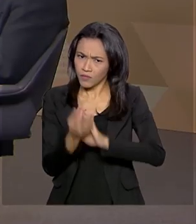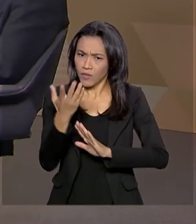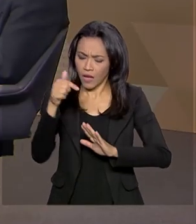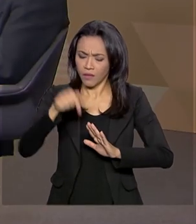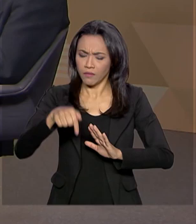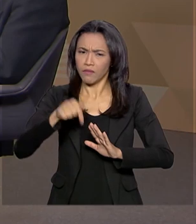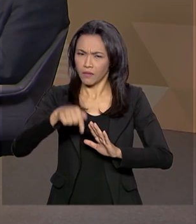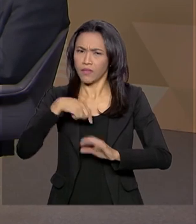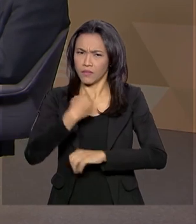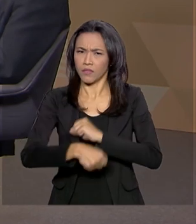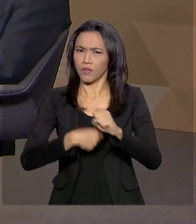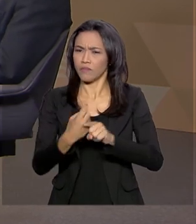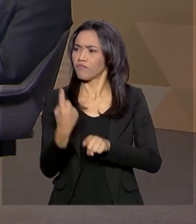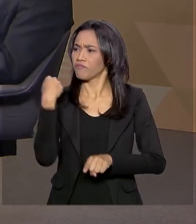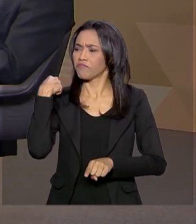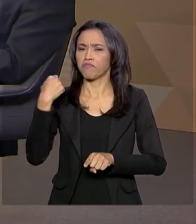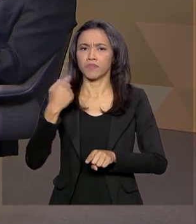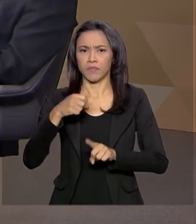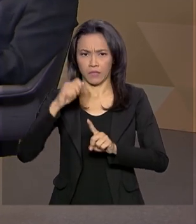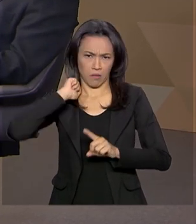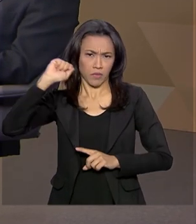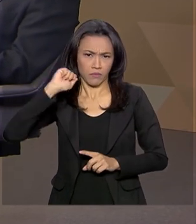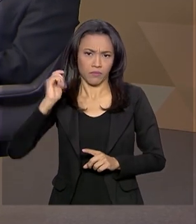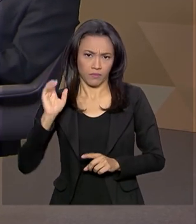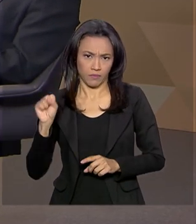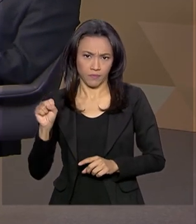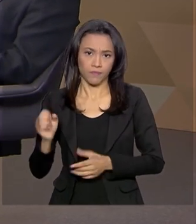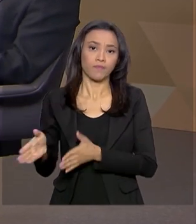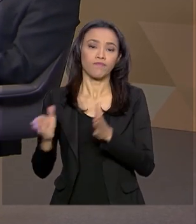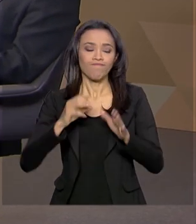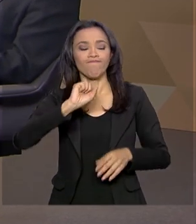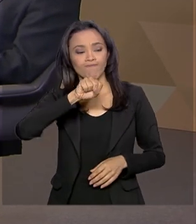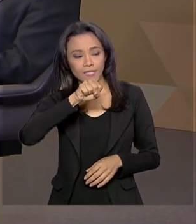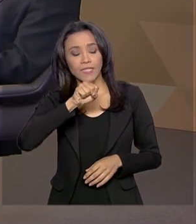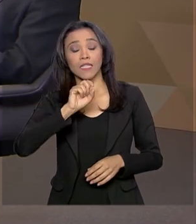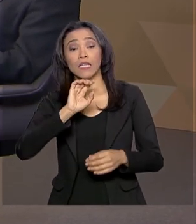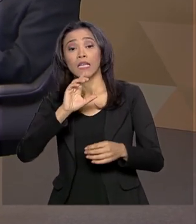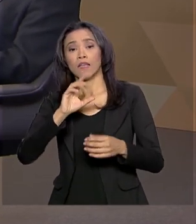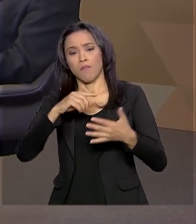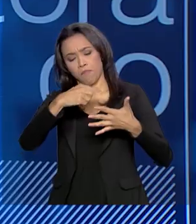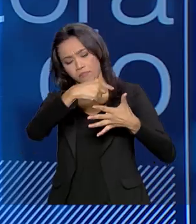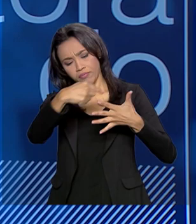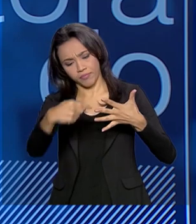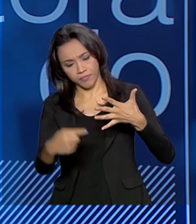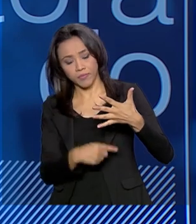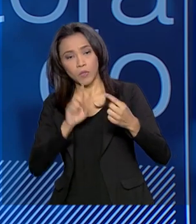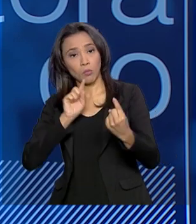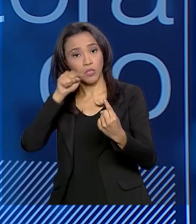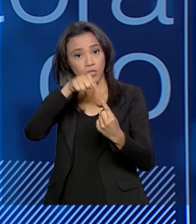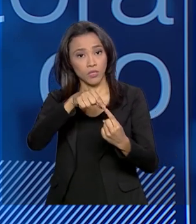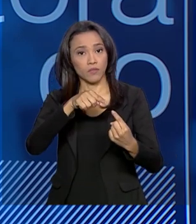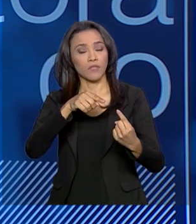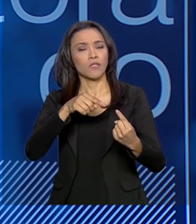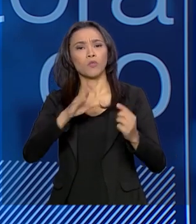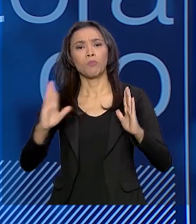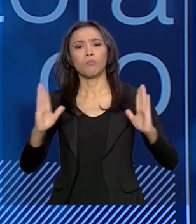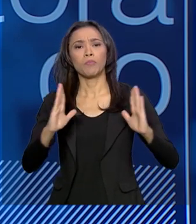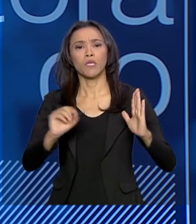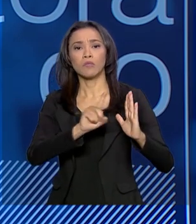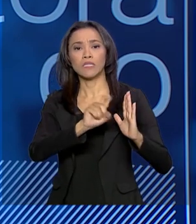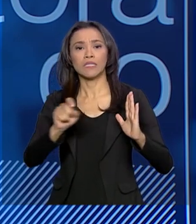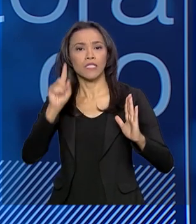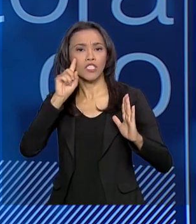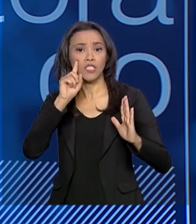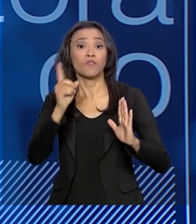abril, se não me engano, foi lançado? Isso. Dentro das metas do governo Bolsonaro, dos 100 dias, foi estabelecido o programa